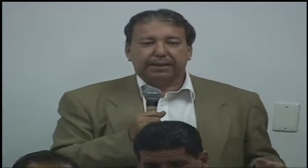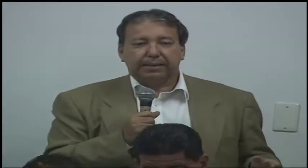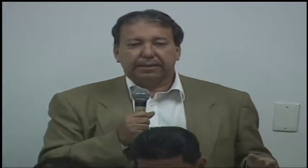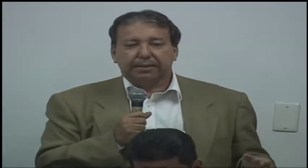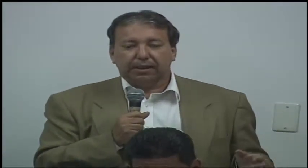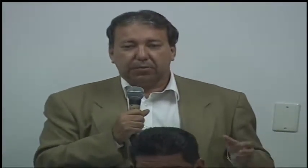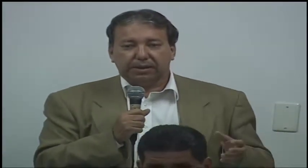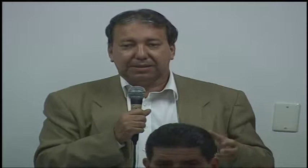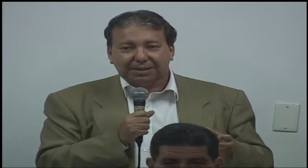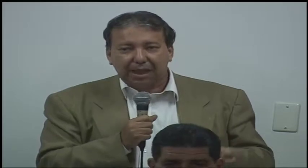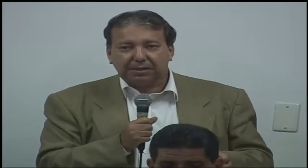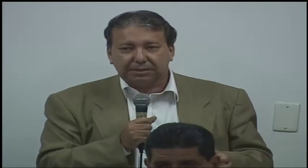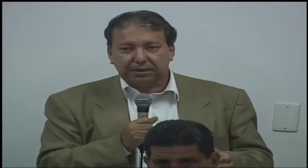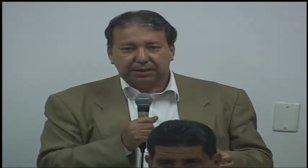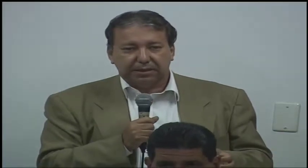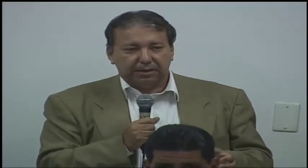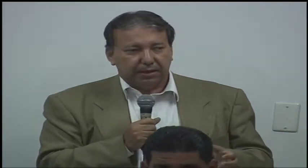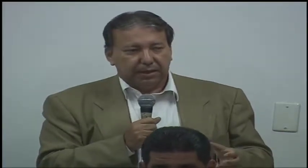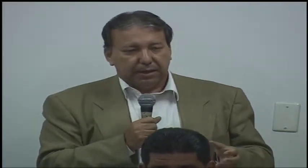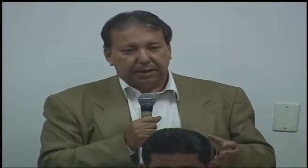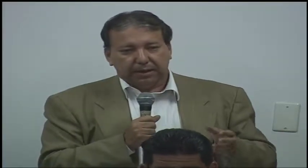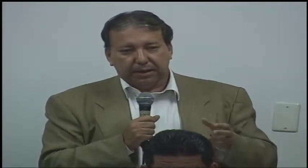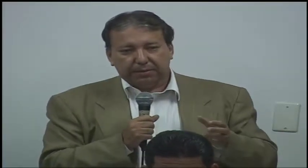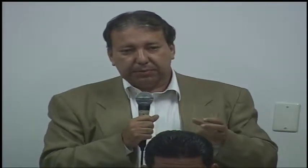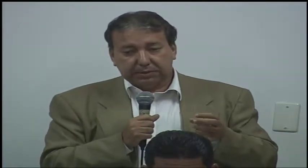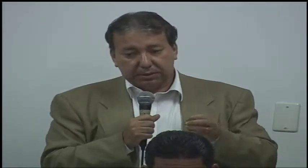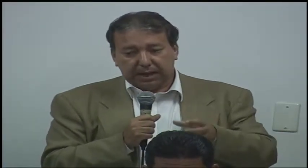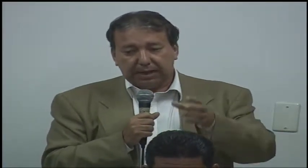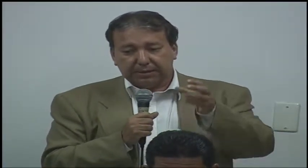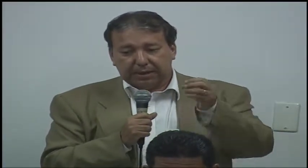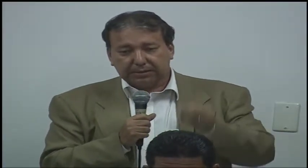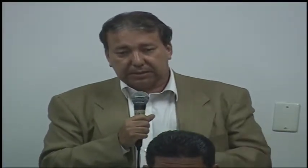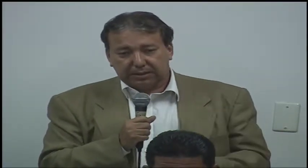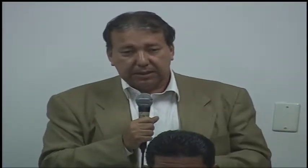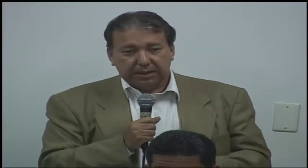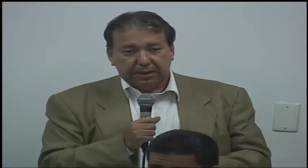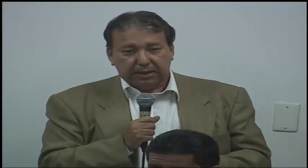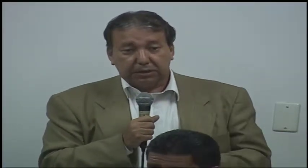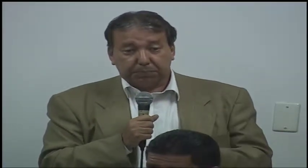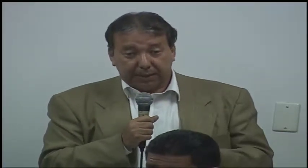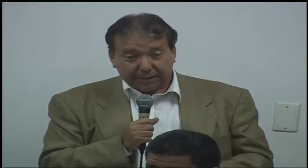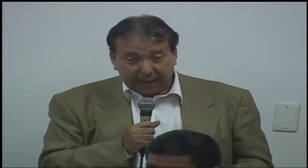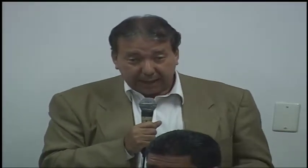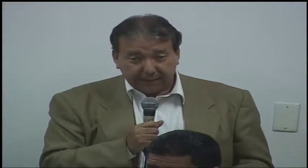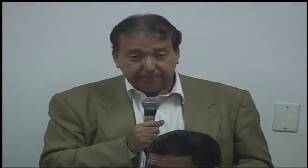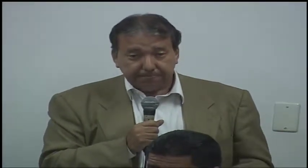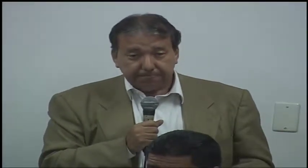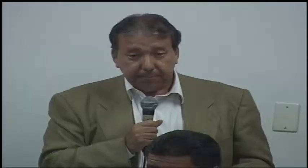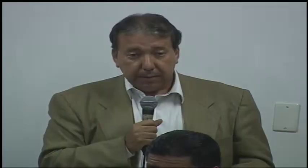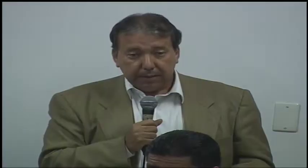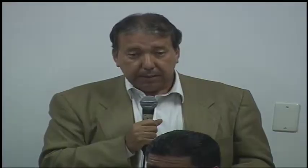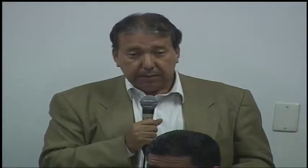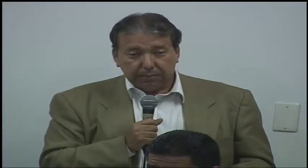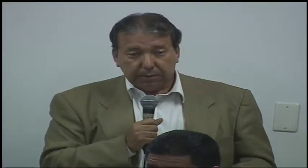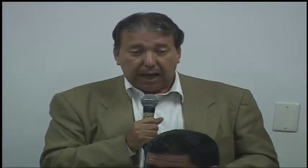uma área que realmente tem que ser prestigiada, tem que ser respeitada,